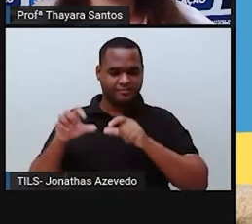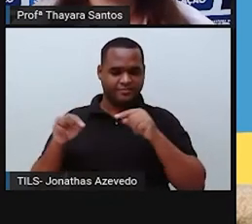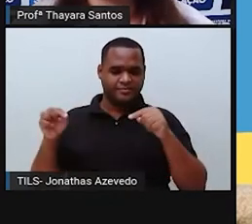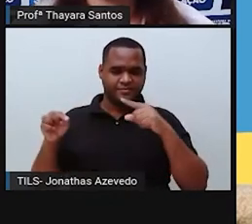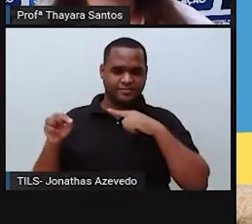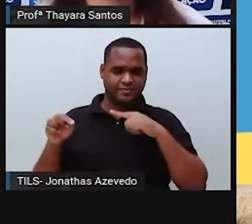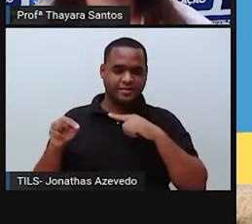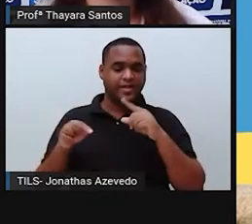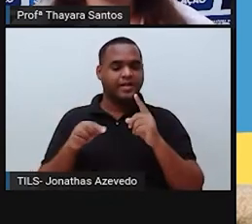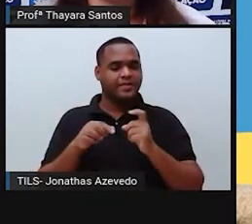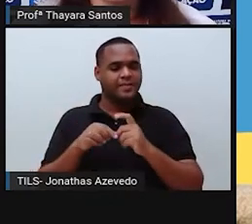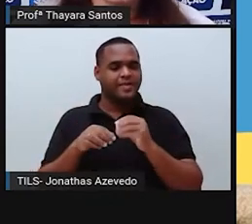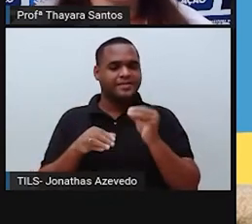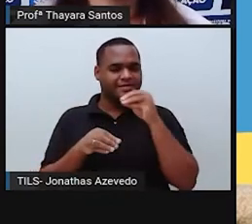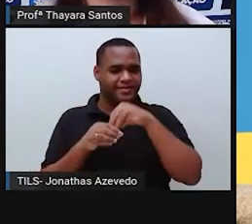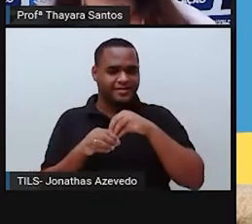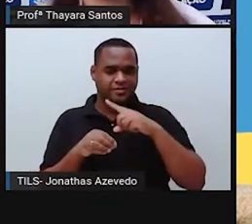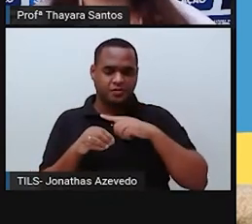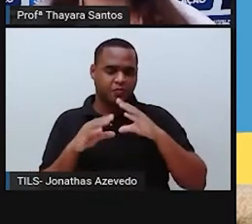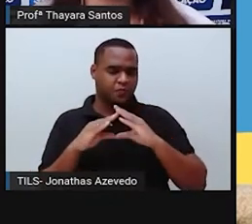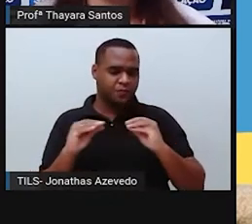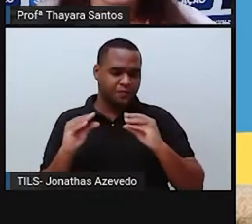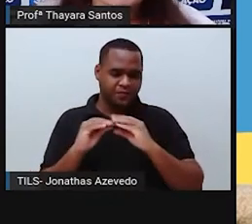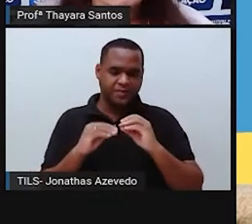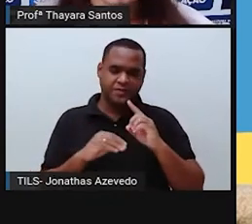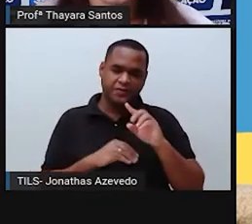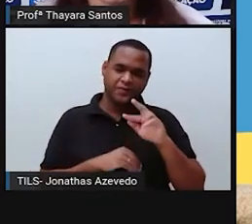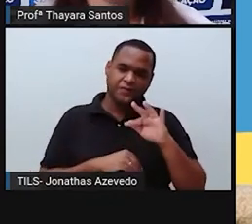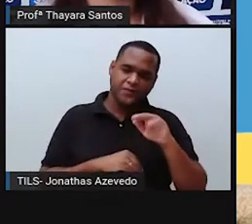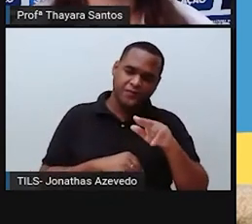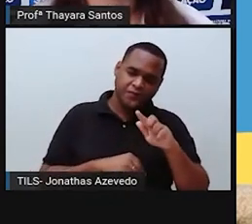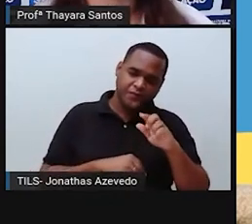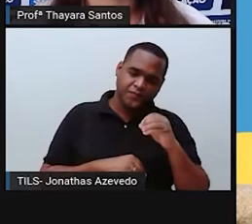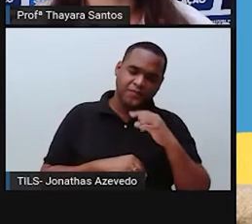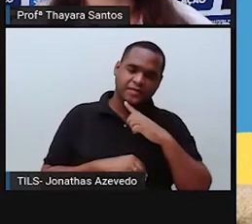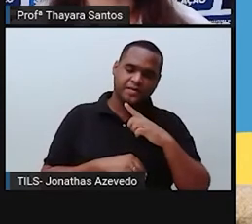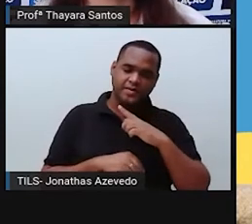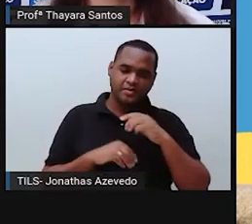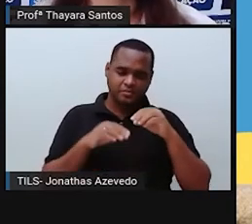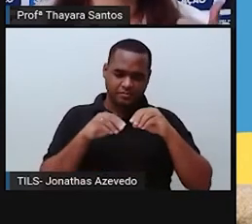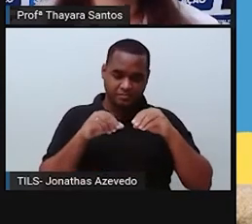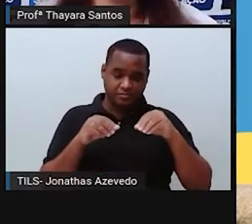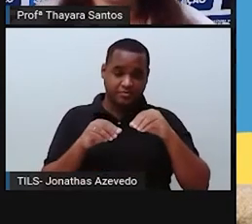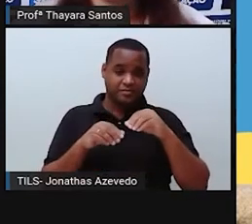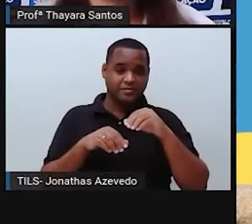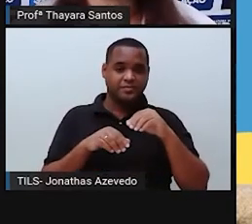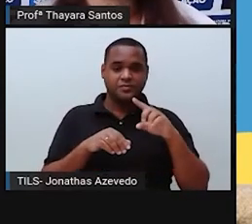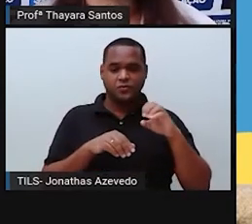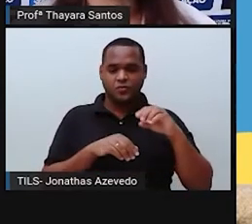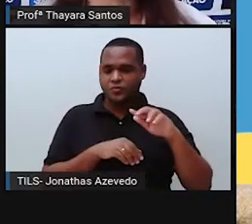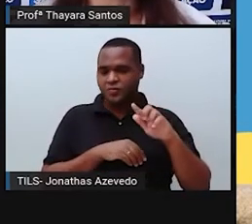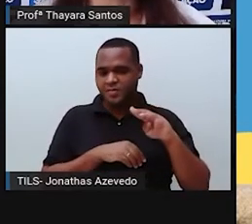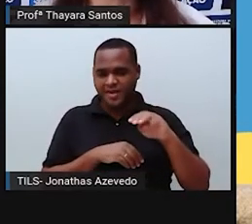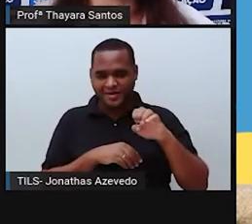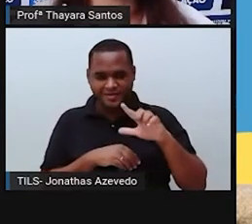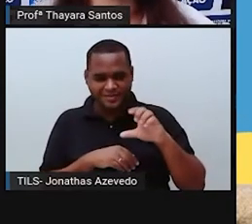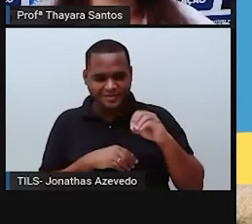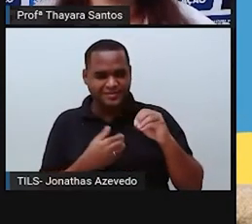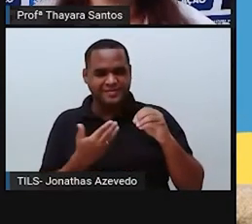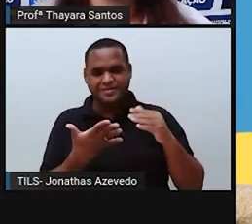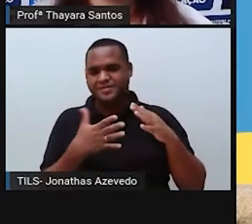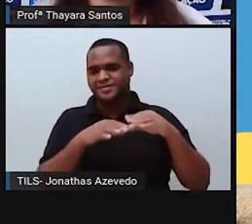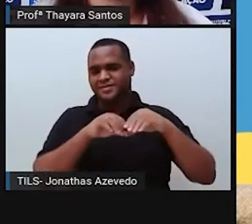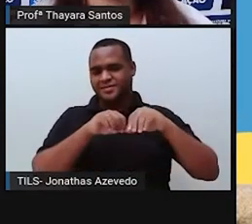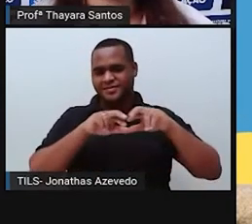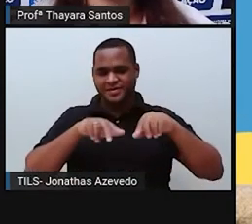desde as bactérias, que são os decompositores, os fungos que estão lá nesse solo, cogumelos. A gente tem as